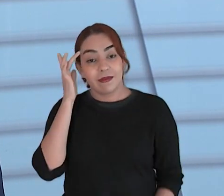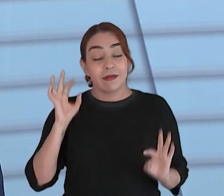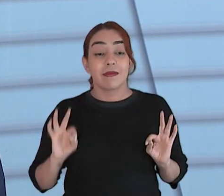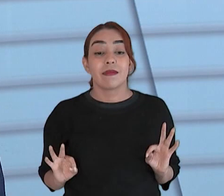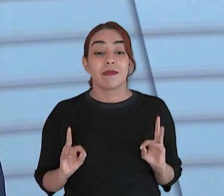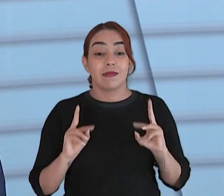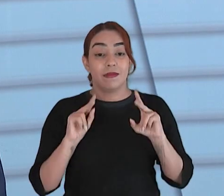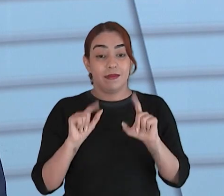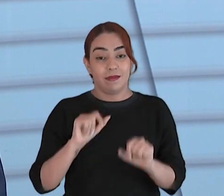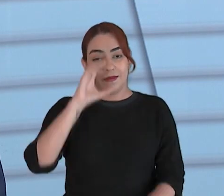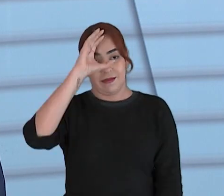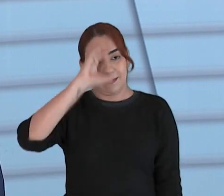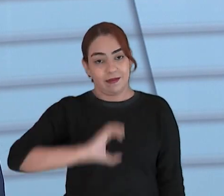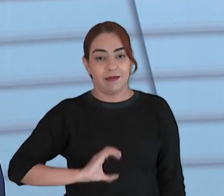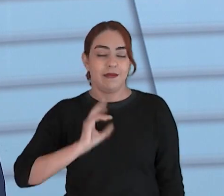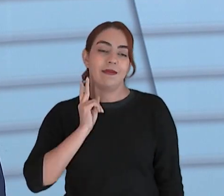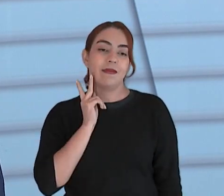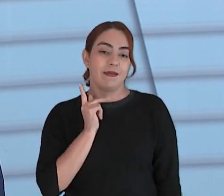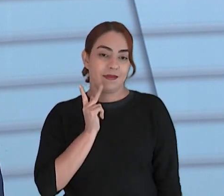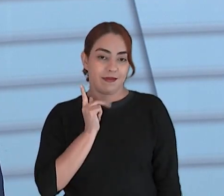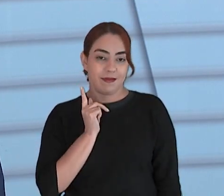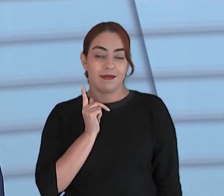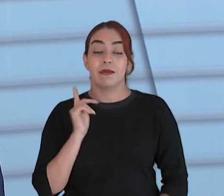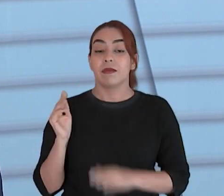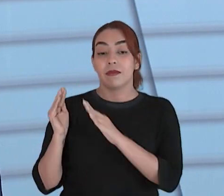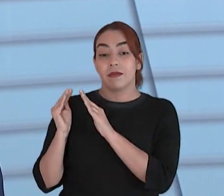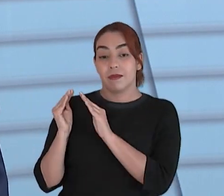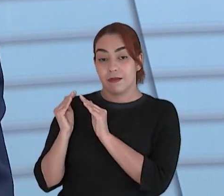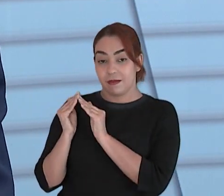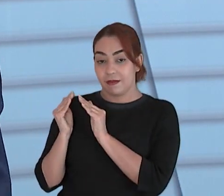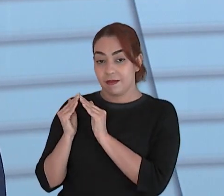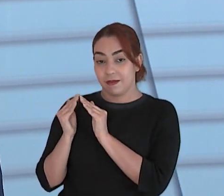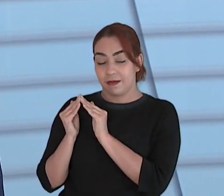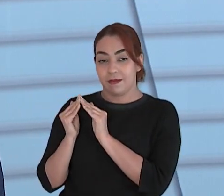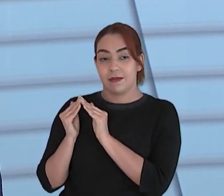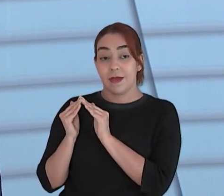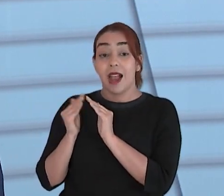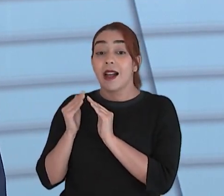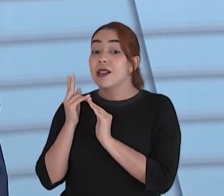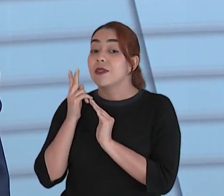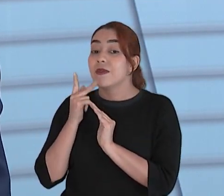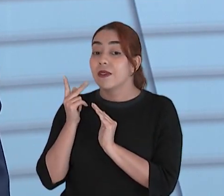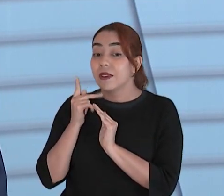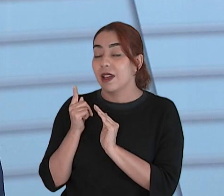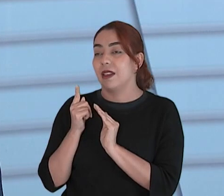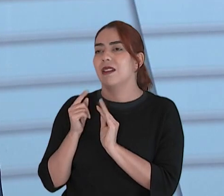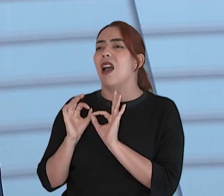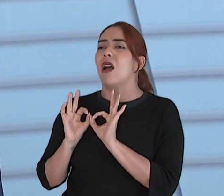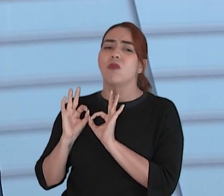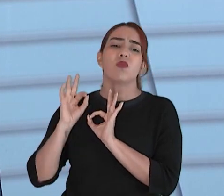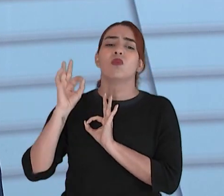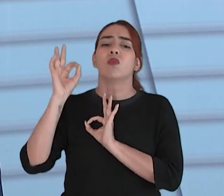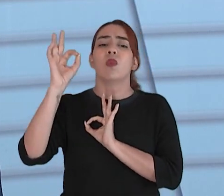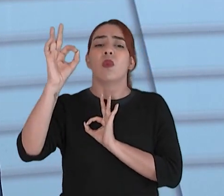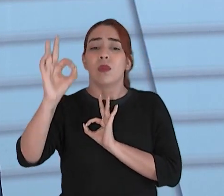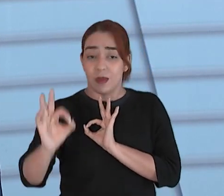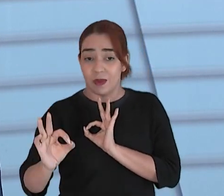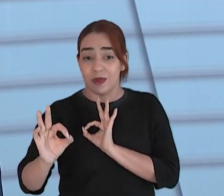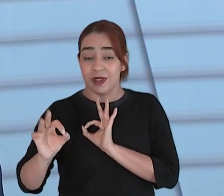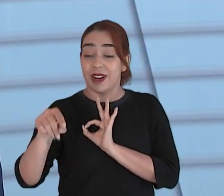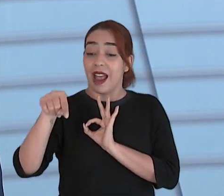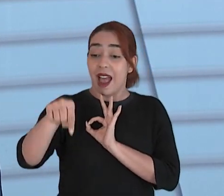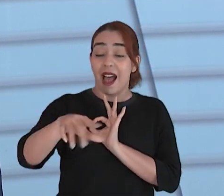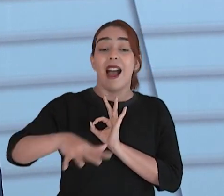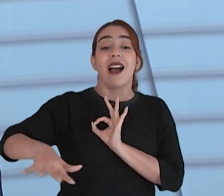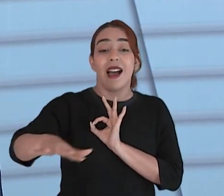cearense daqueles que moram mais próximo de Fortaleza aqueles que moram mais distante nas